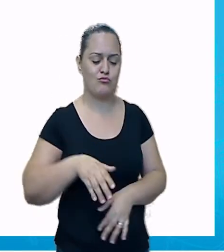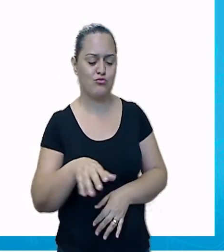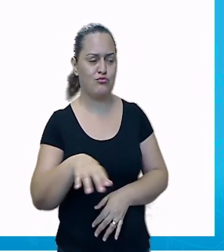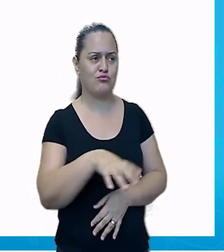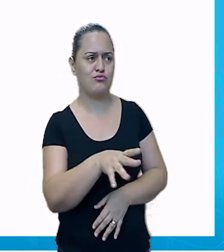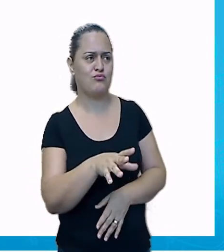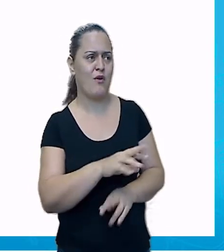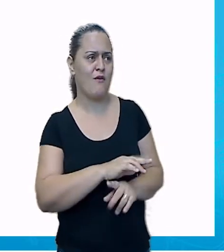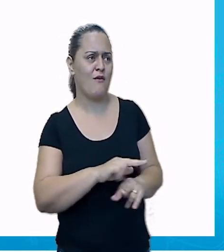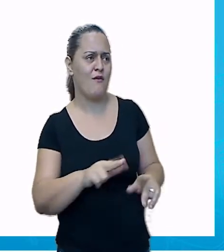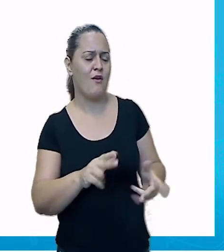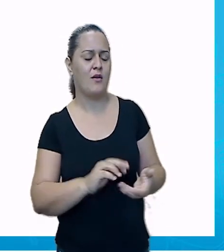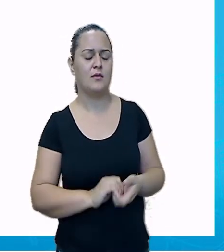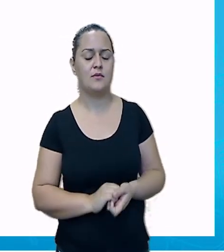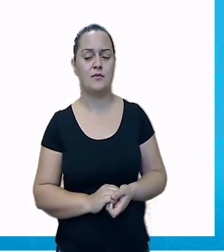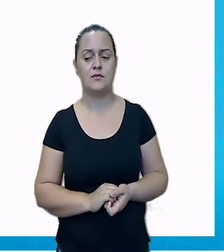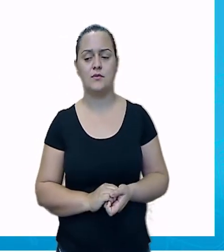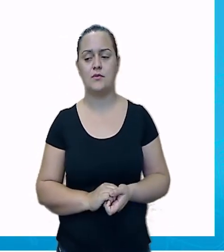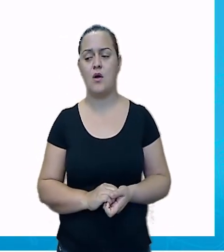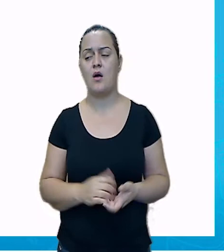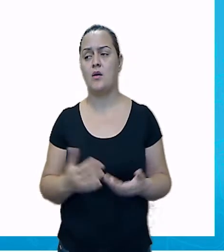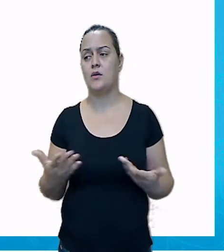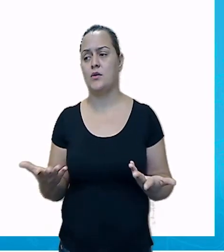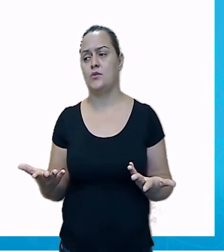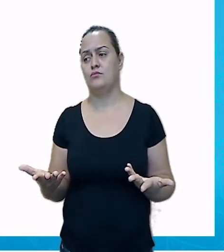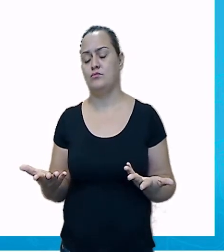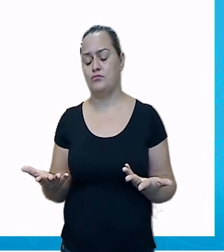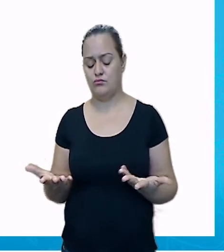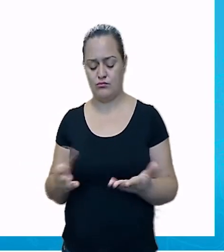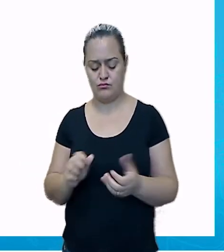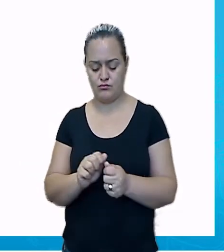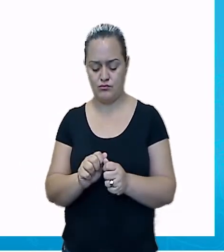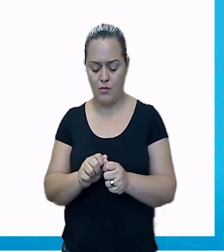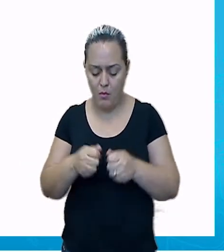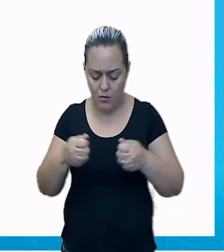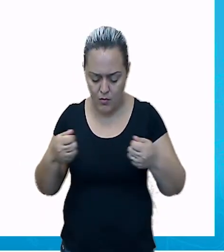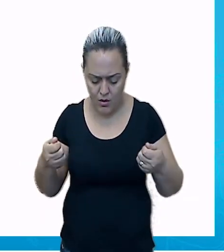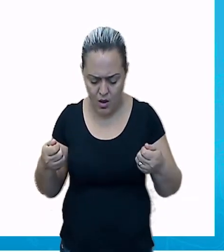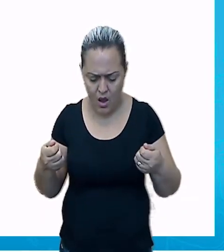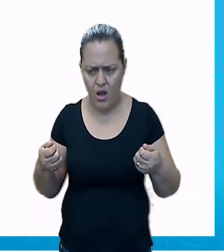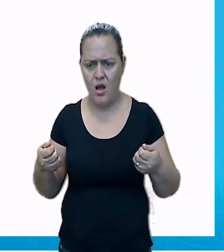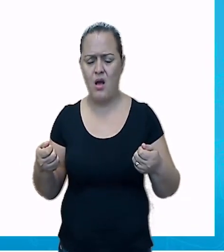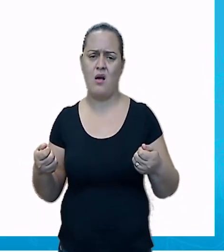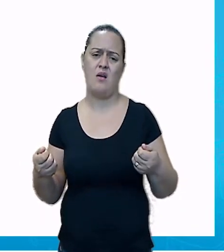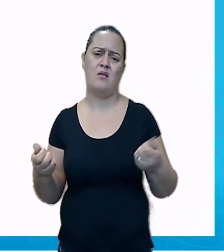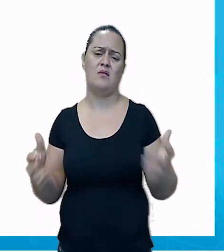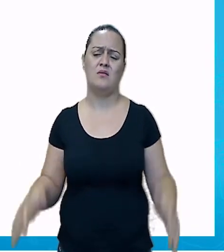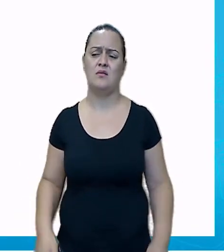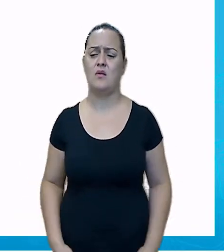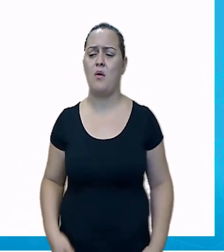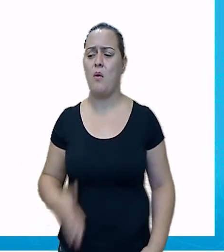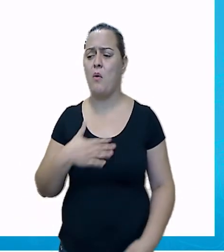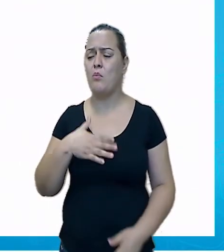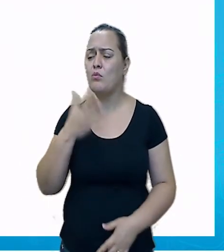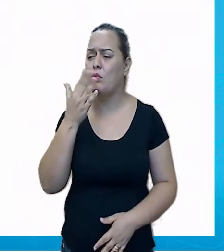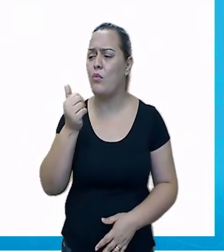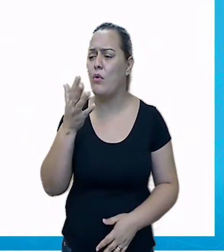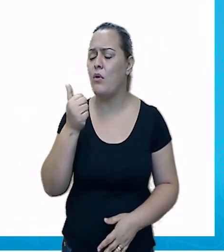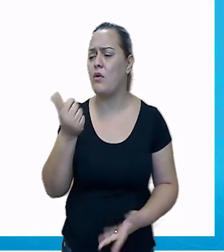não! Exclama Miguel ao desembrulhar seu lanche. Mamãe mandou o meu lanche com doce de goiaba.